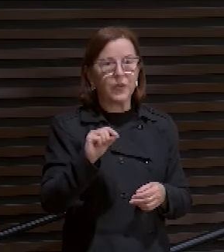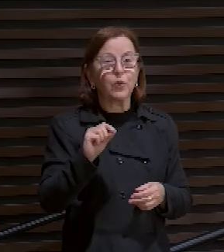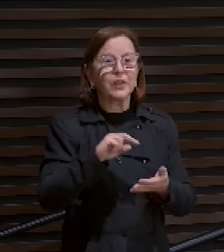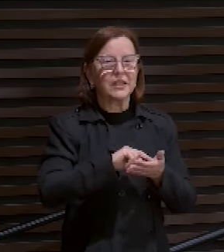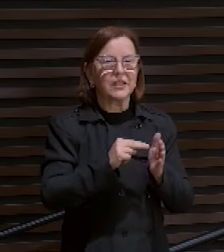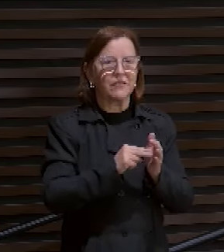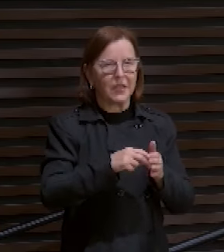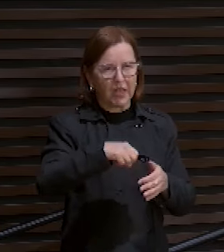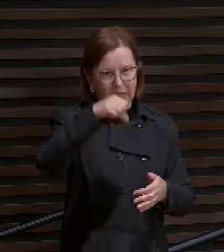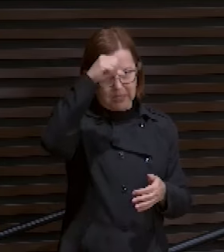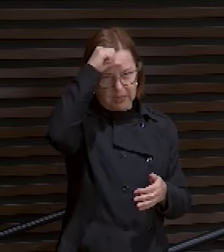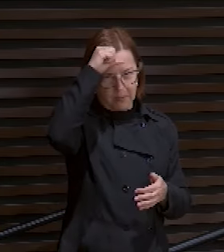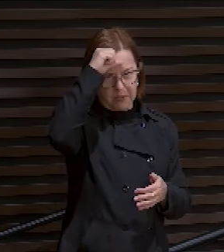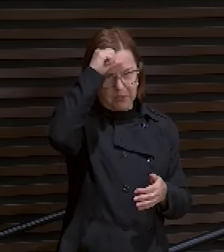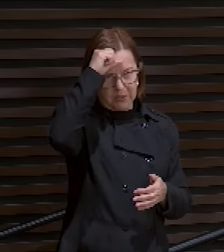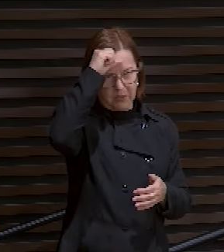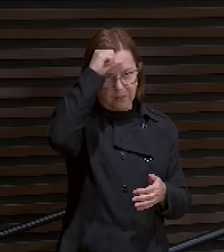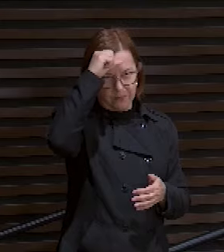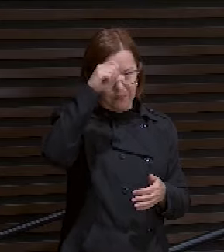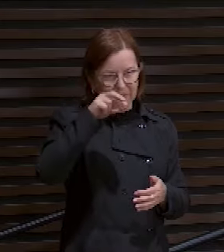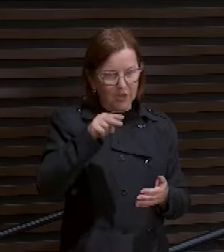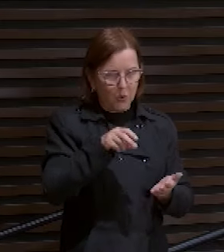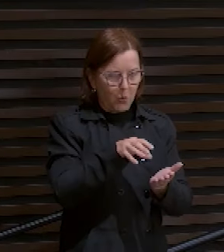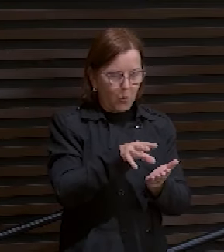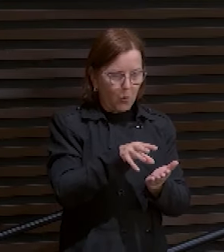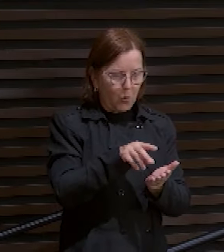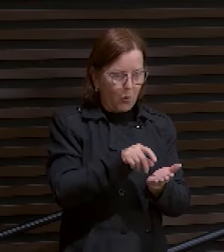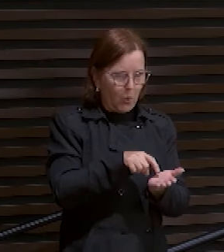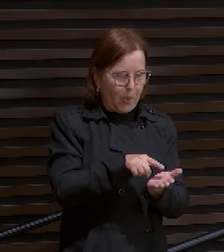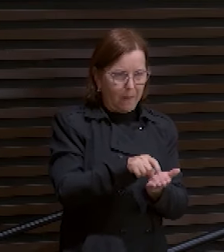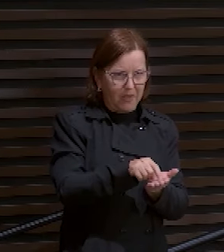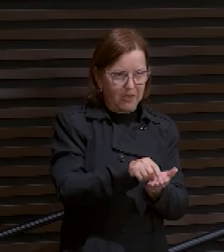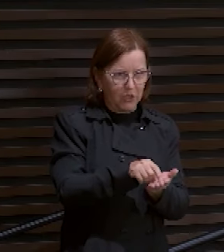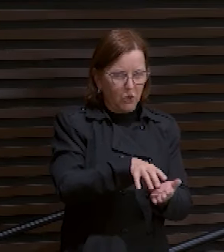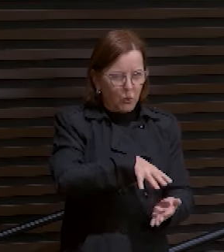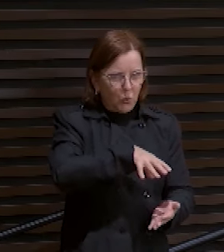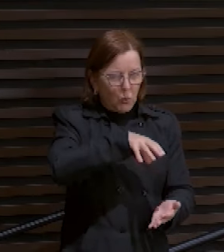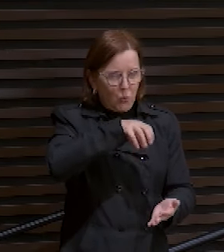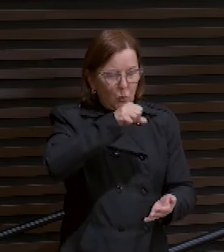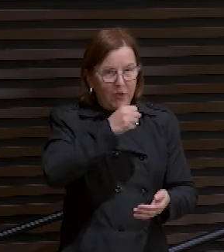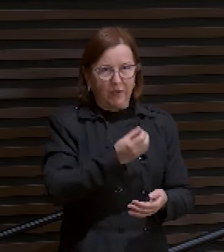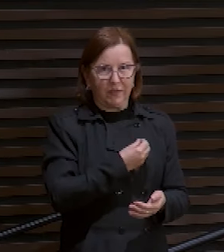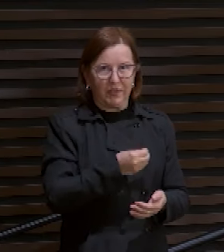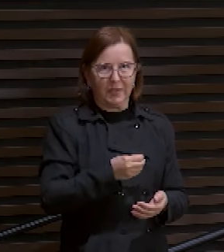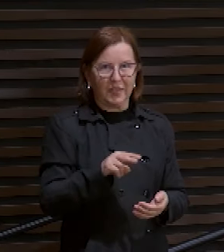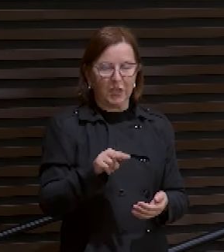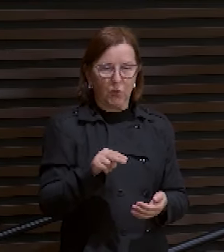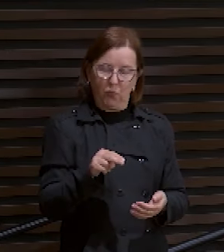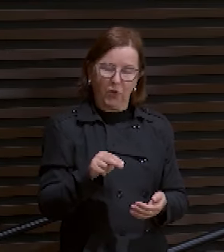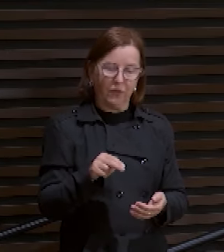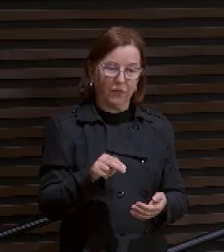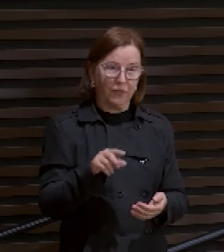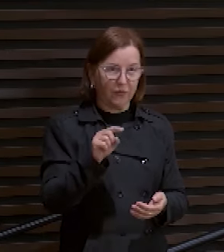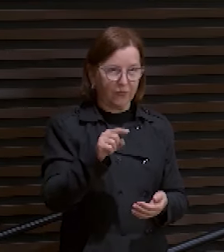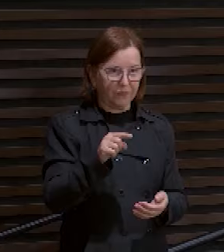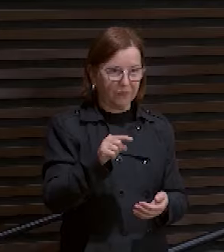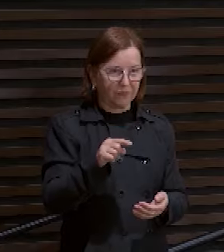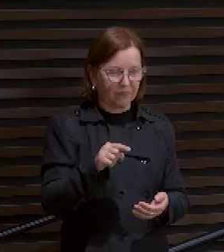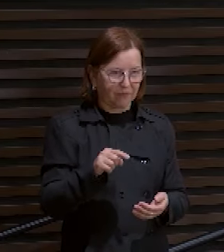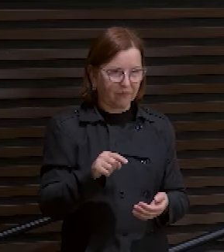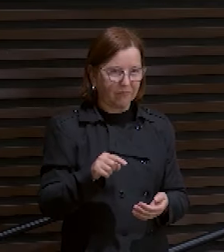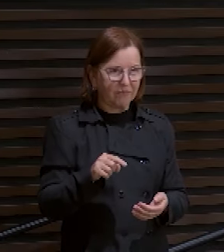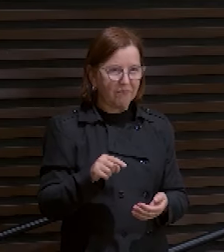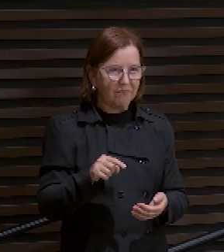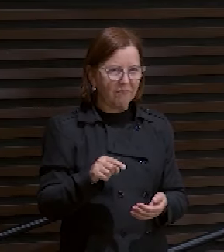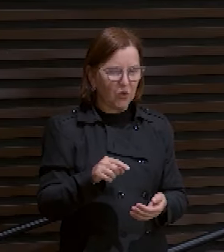É um parasita que suga a seiva da vida. É como você engolir o próprio funeral, vestir-se de uma roupa de madeira.